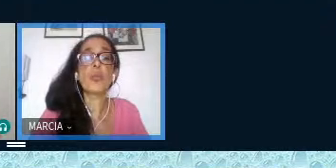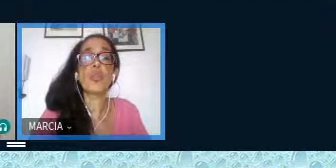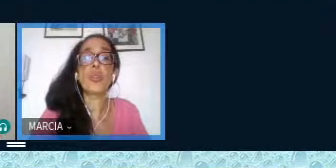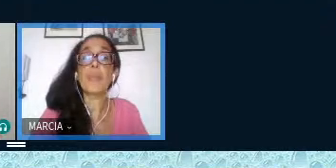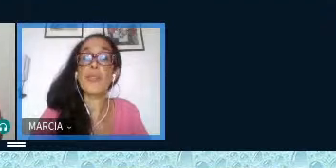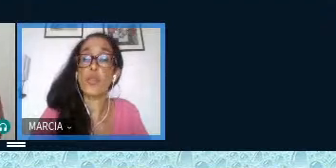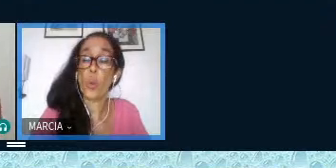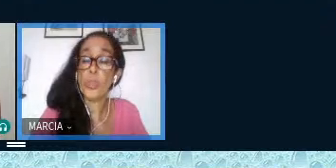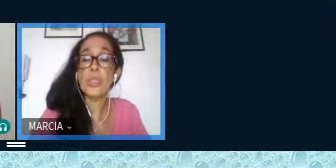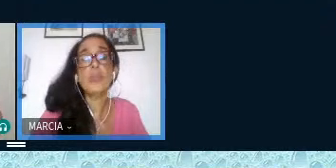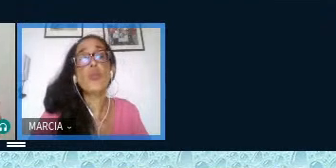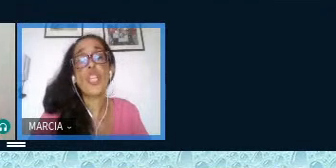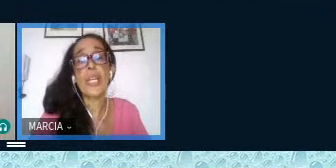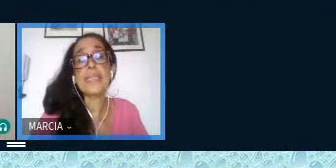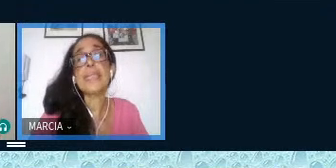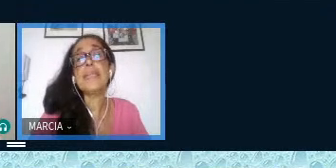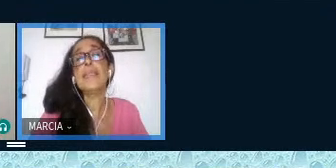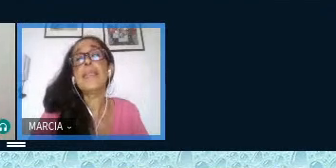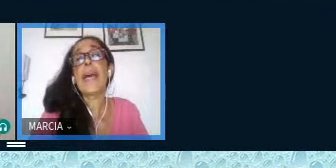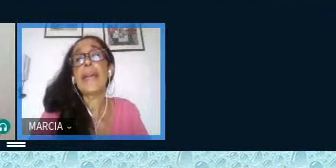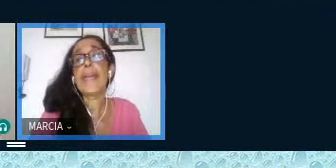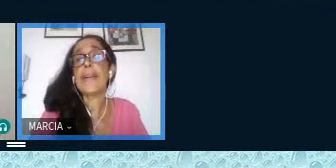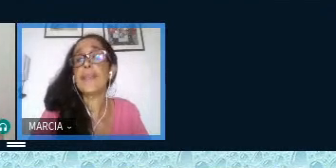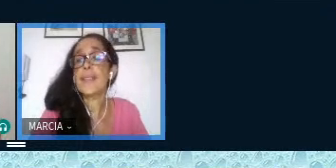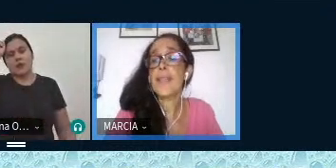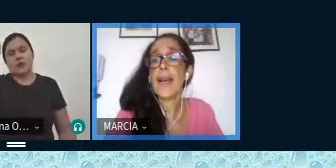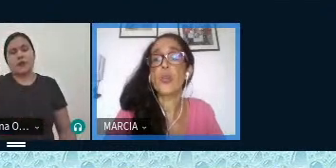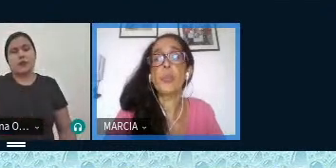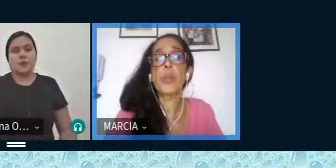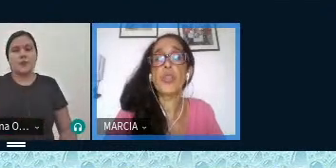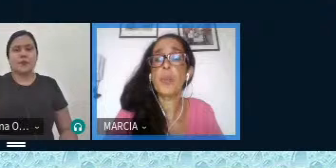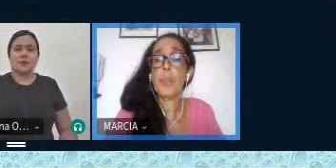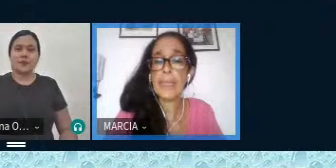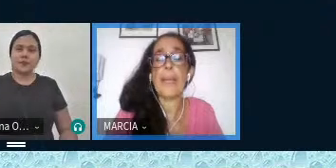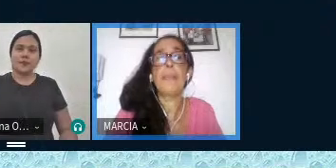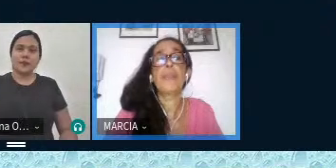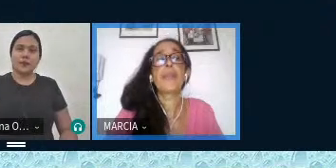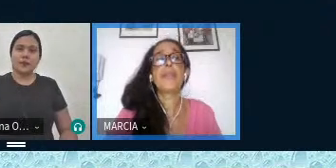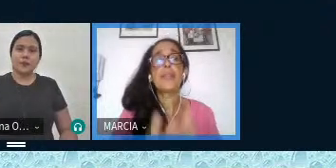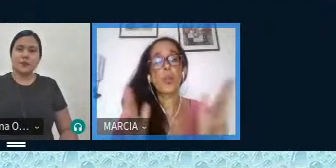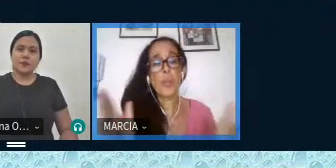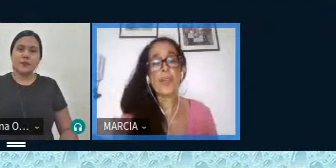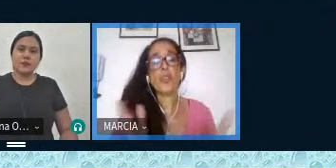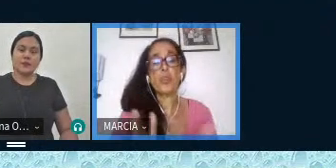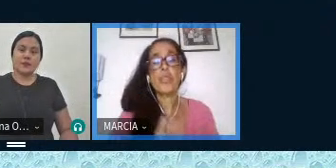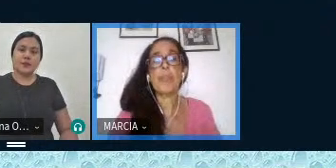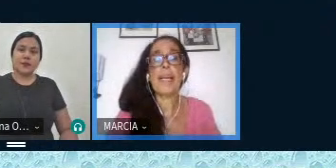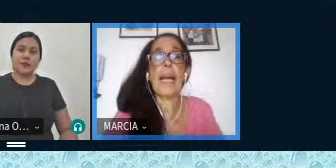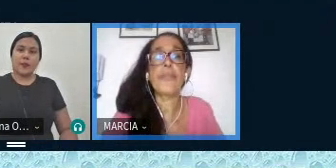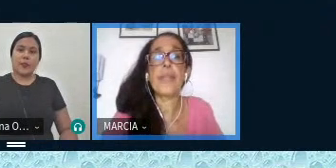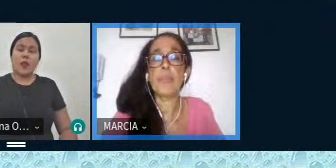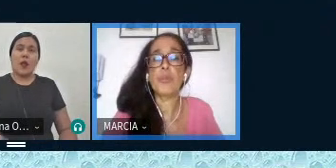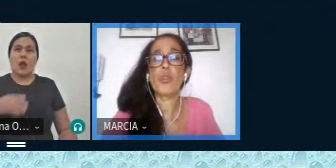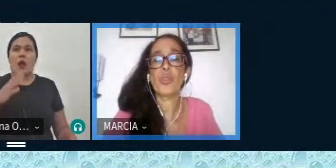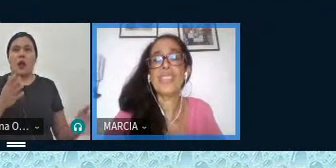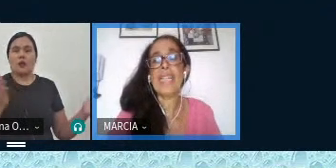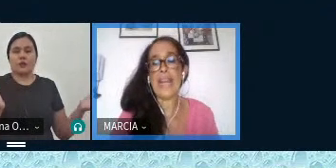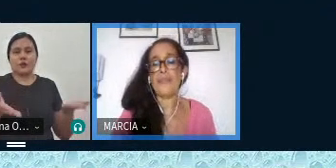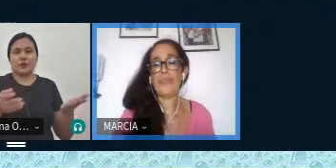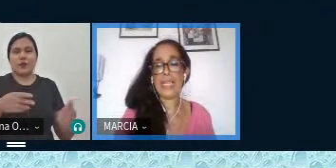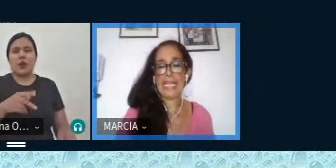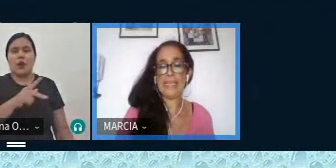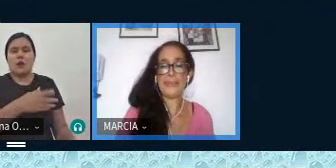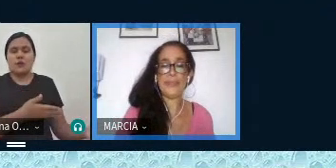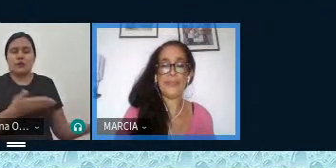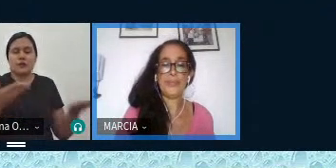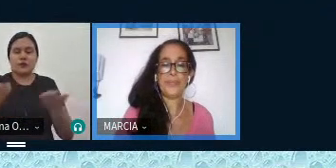de Estudos da Tradução da Amazônia o Xetra que é credenciado pelo CNPq então eu passo agora a palavra à professora